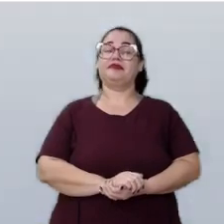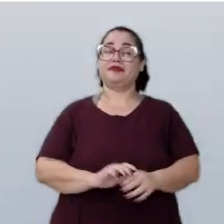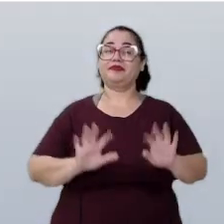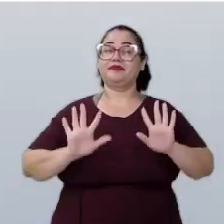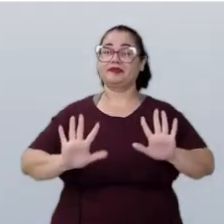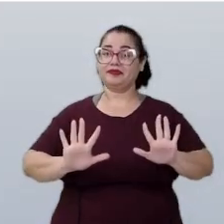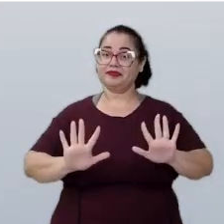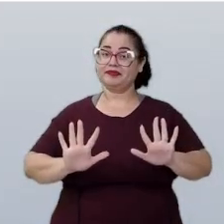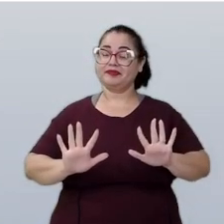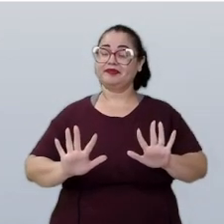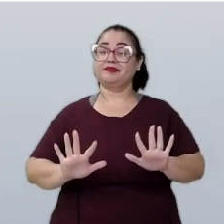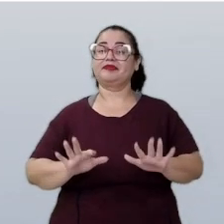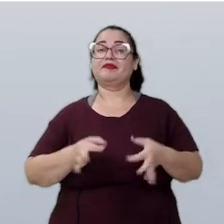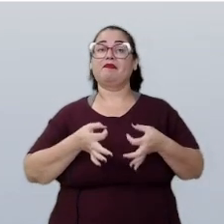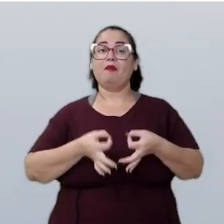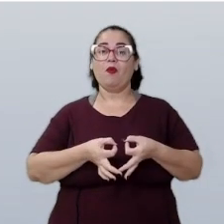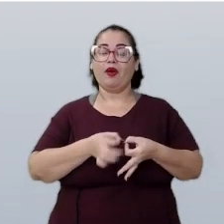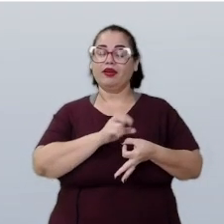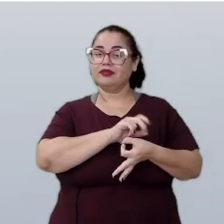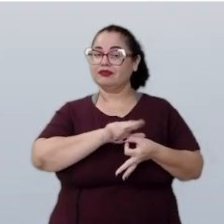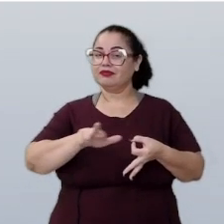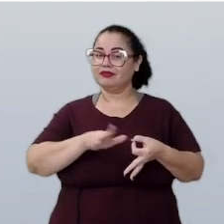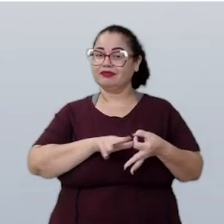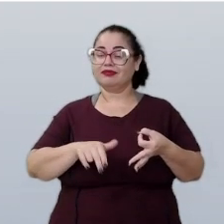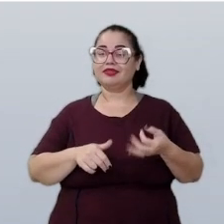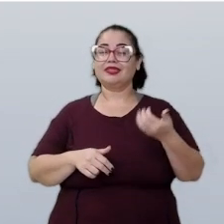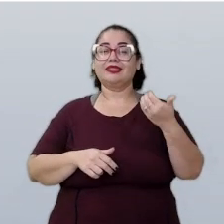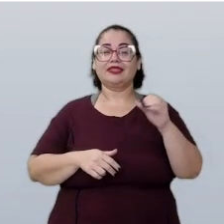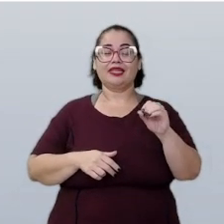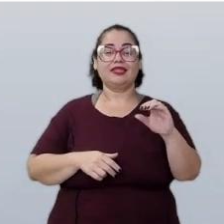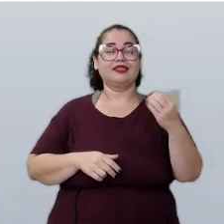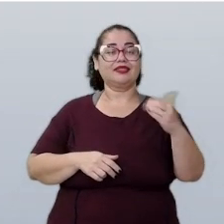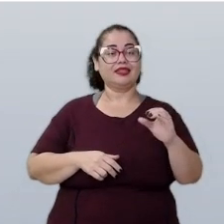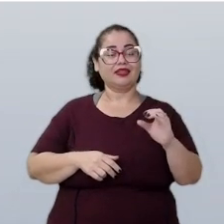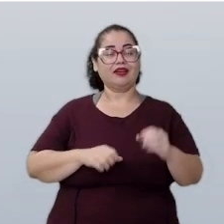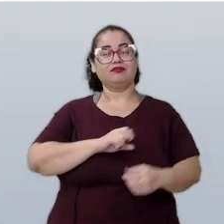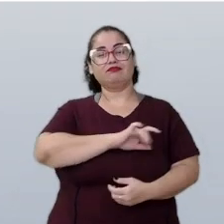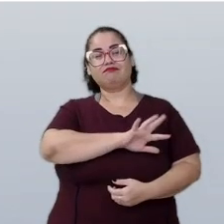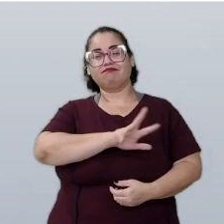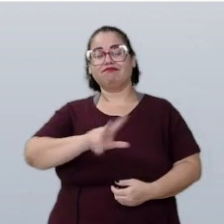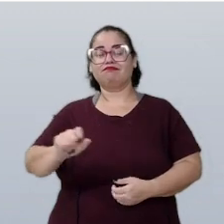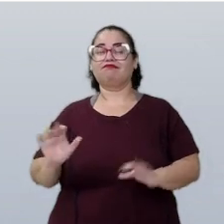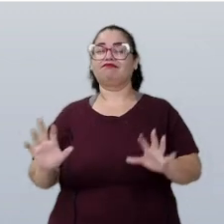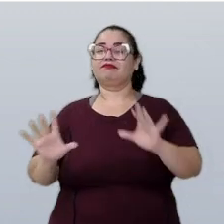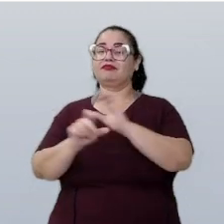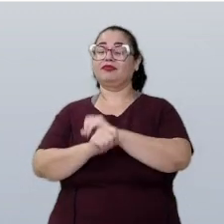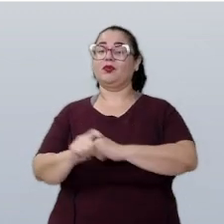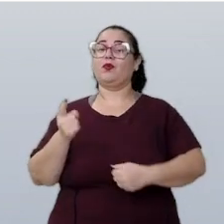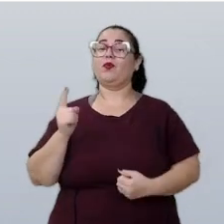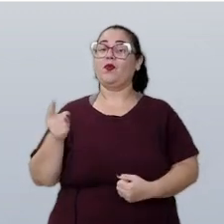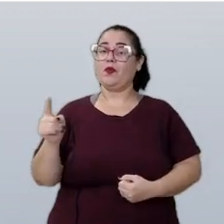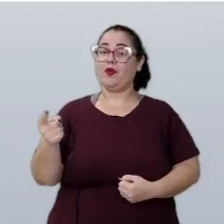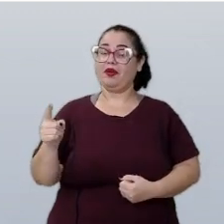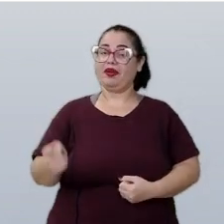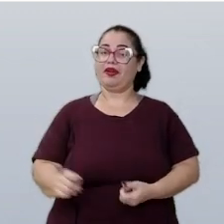Dez moedas. Dez moedas de dez centavos é igual a um real.